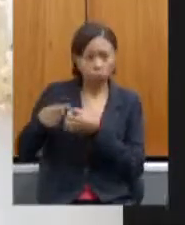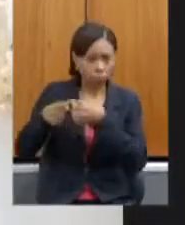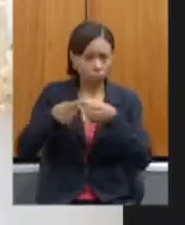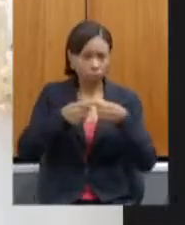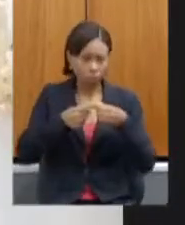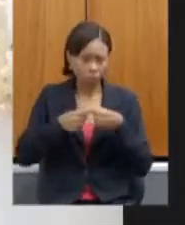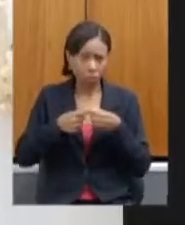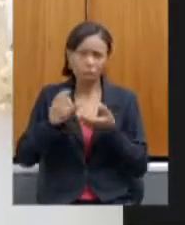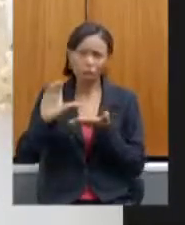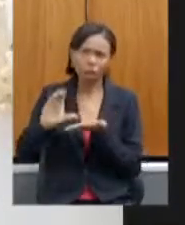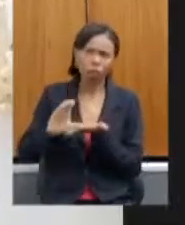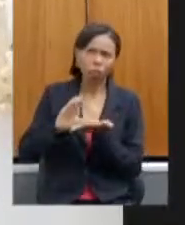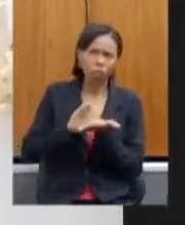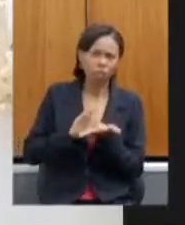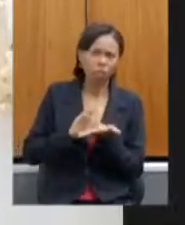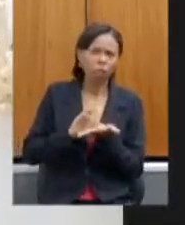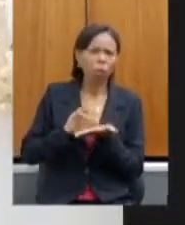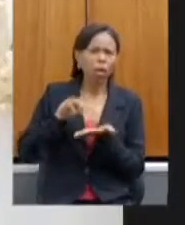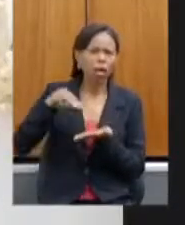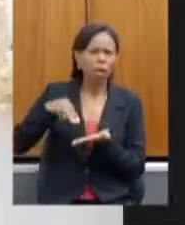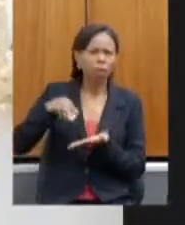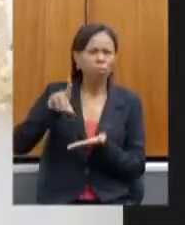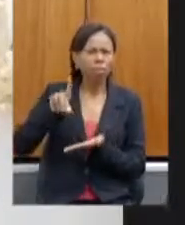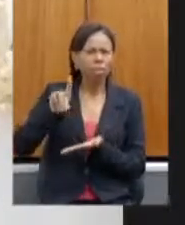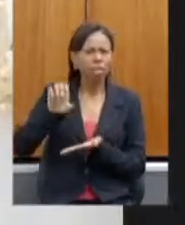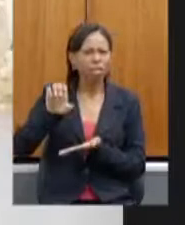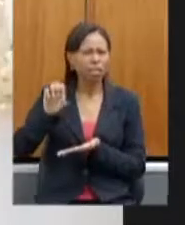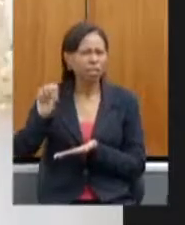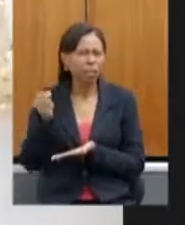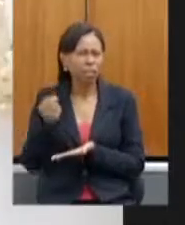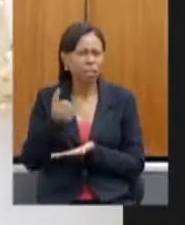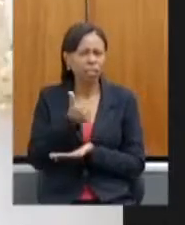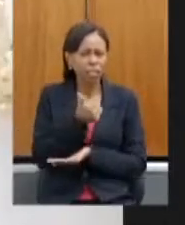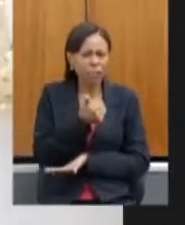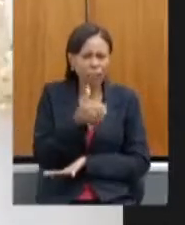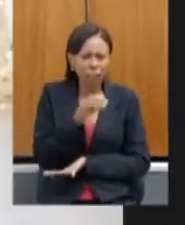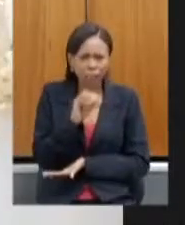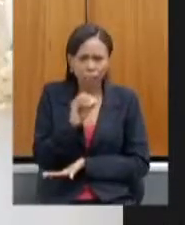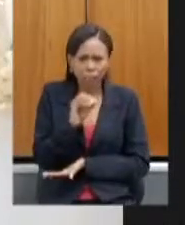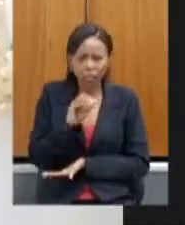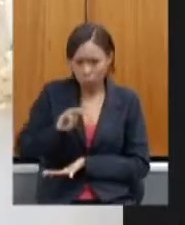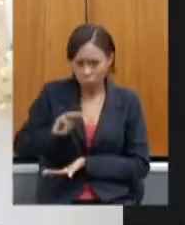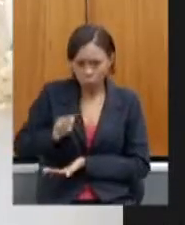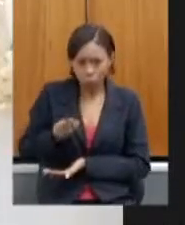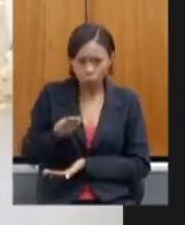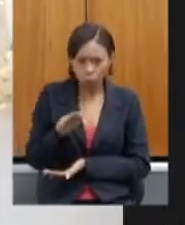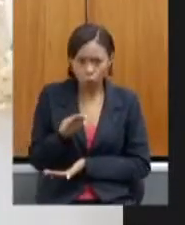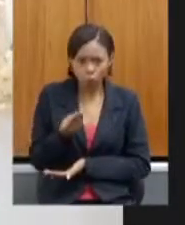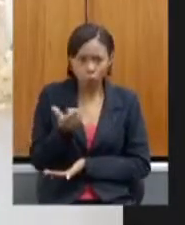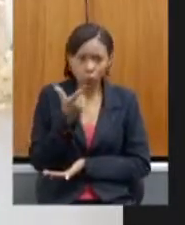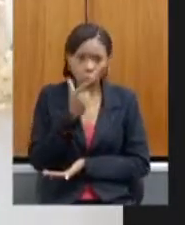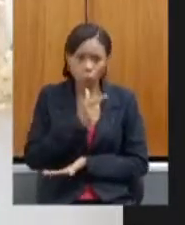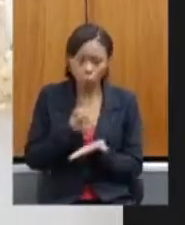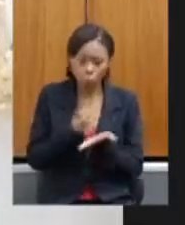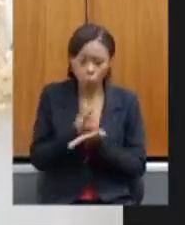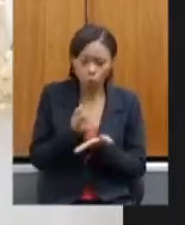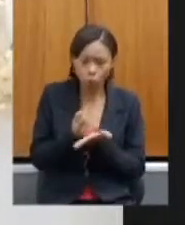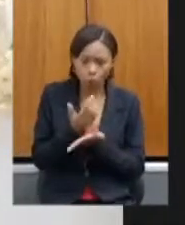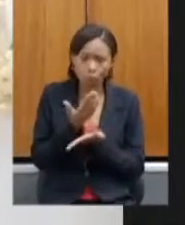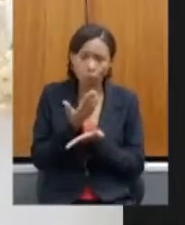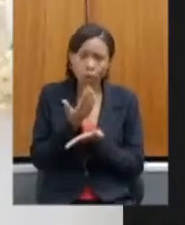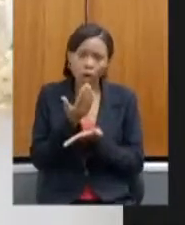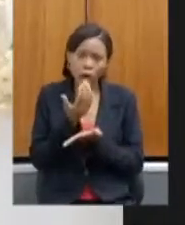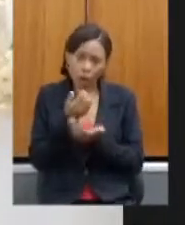MDS, do ministro Onix, de 10 milhões para a aquisição desses alimentos. Então,